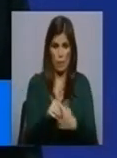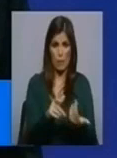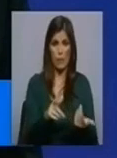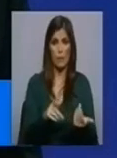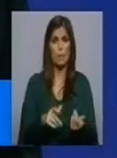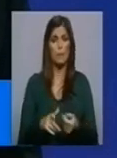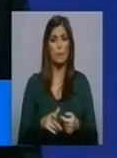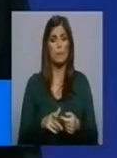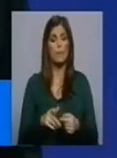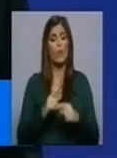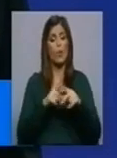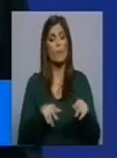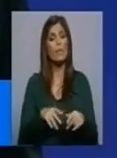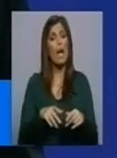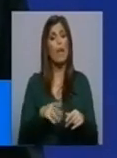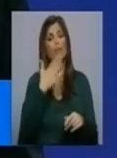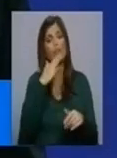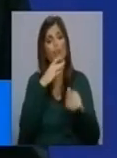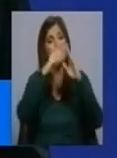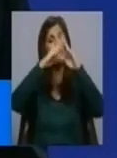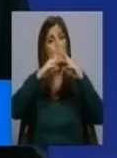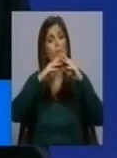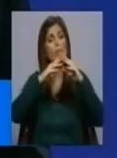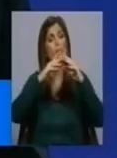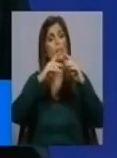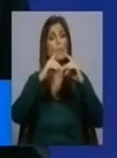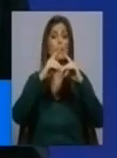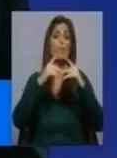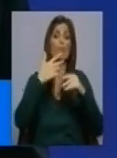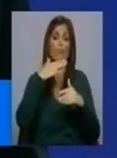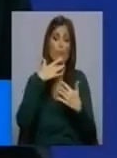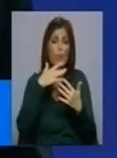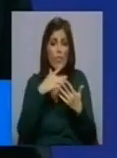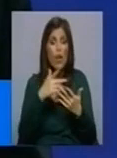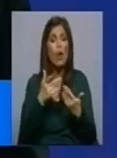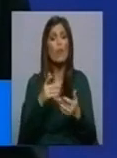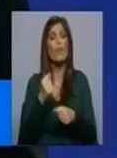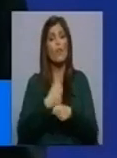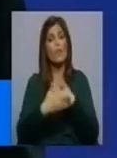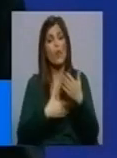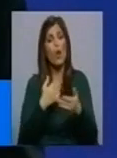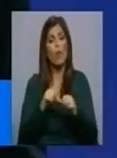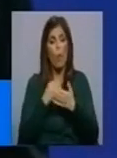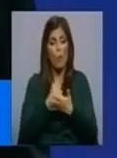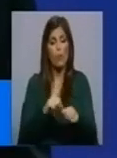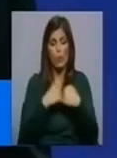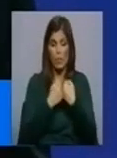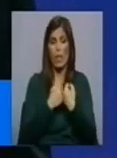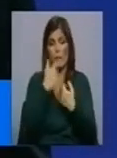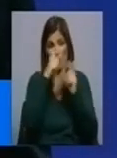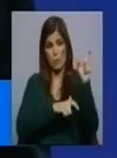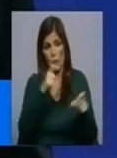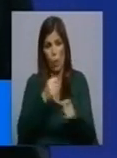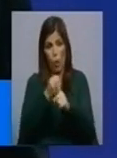Portanto, o Hospital de Campanha funciona muito na base daquilo que é a participação da sociedade civil no combate que tem que ser feito, para além daquele